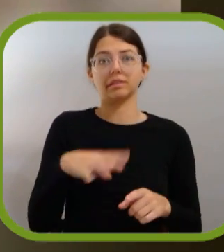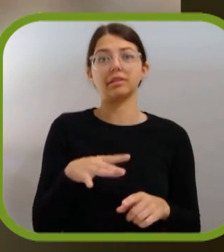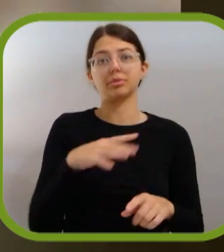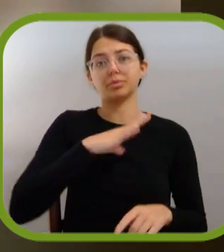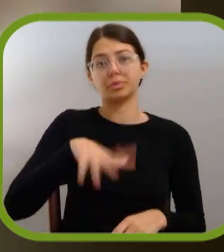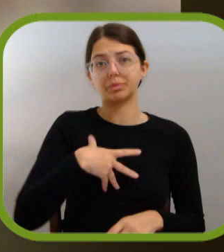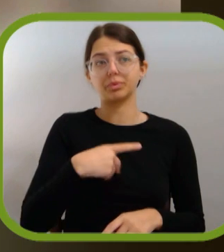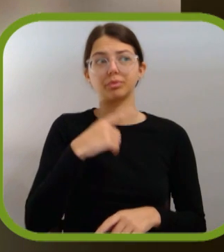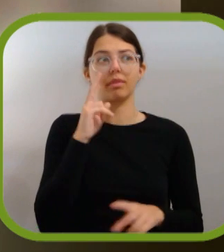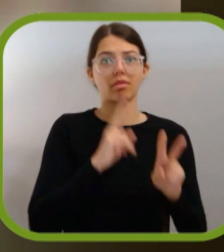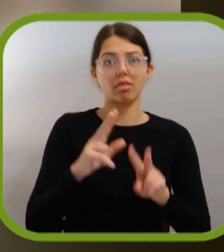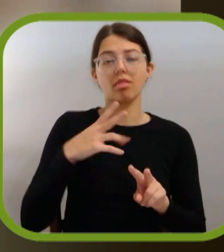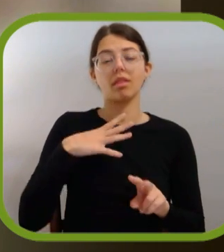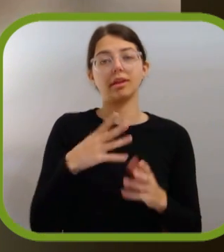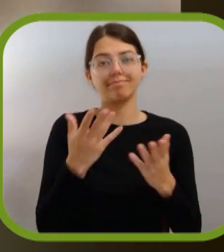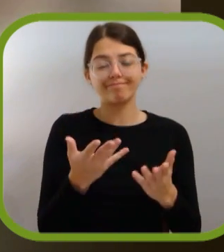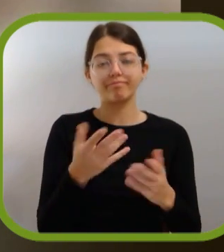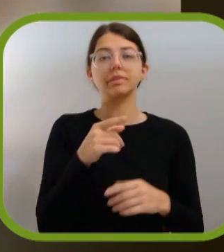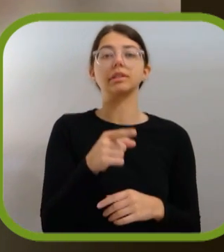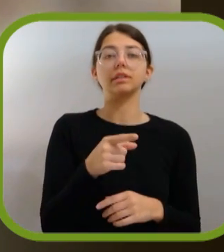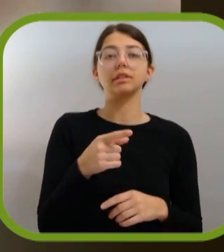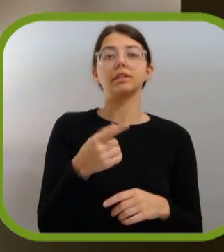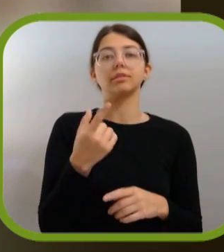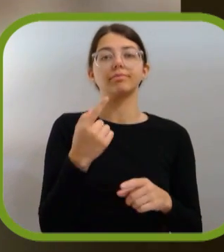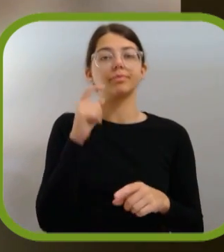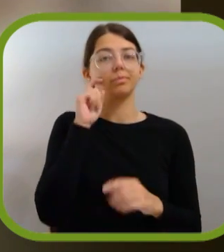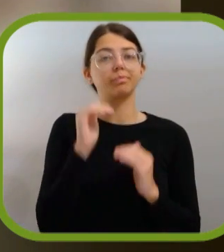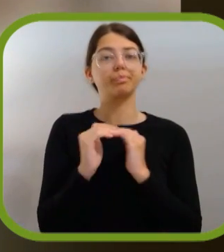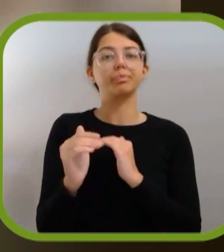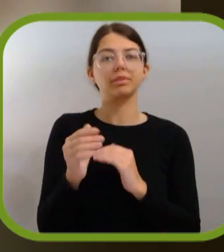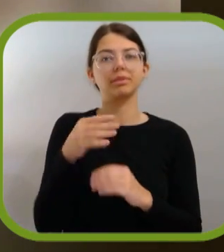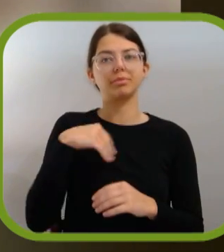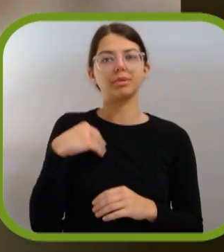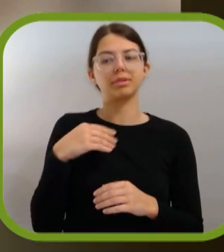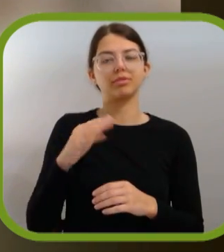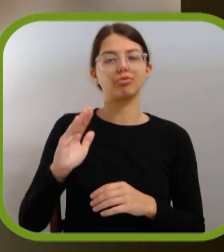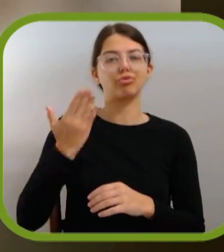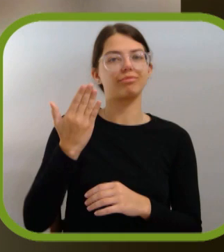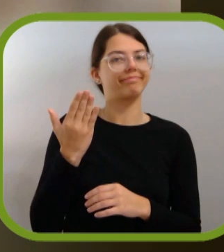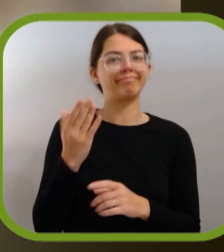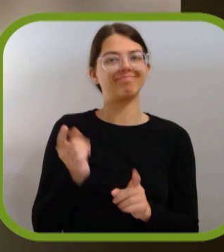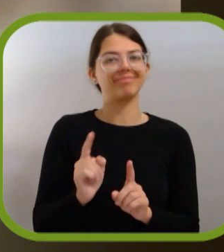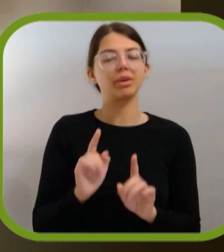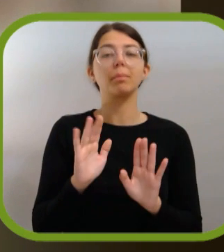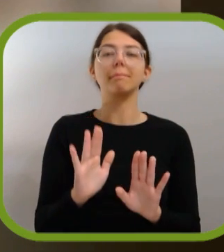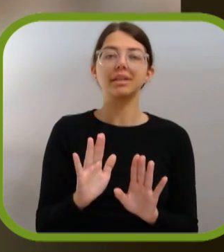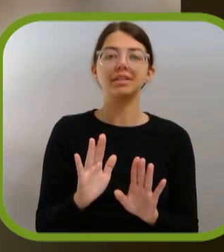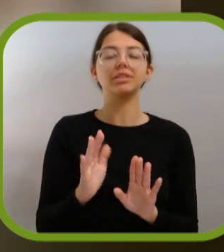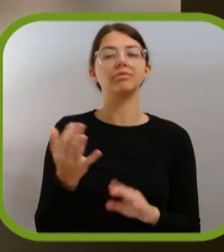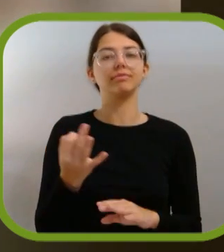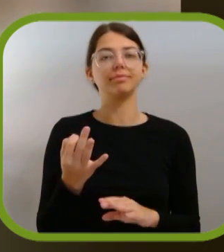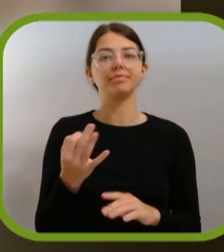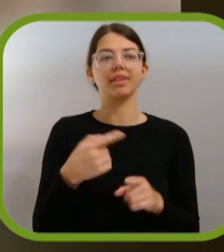por quem deseja ver o mundo, a sustentabilidade pode não ser a preocupação central nos mais diversos roteiros. Porém,